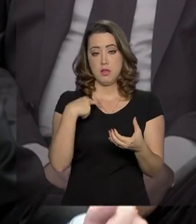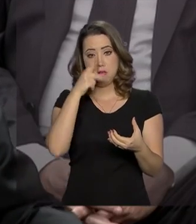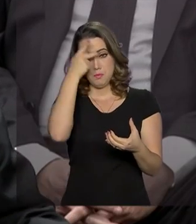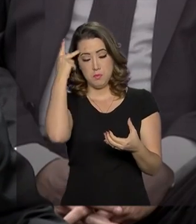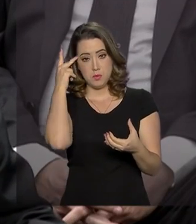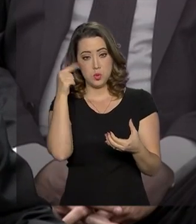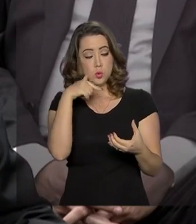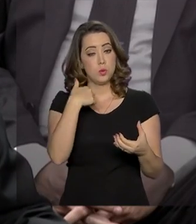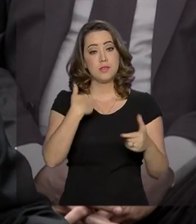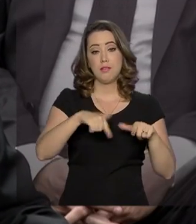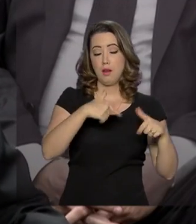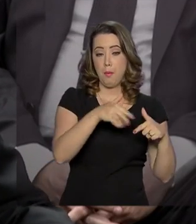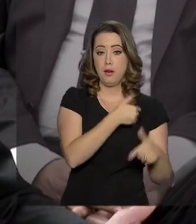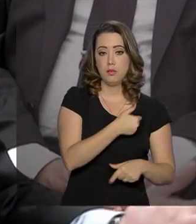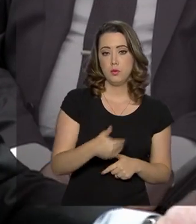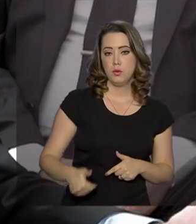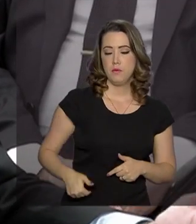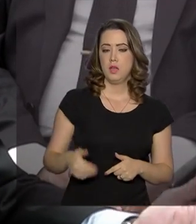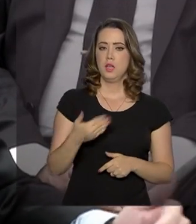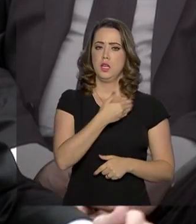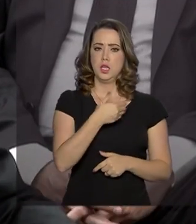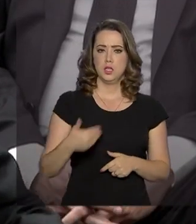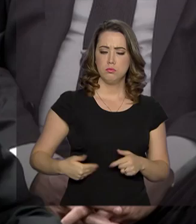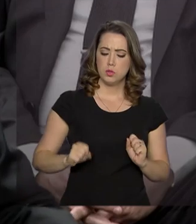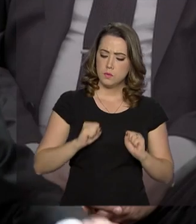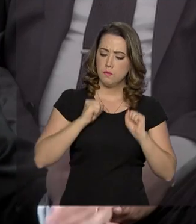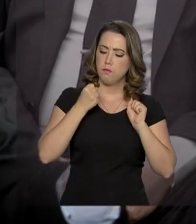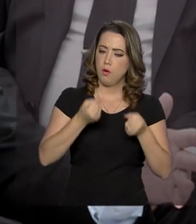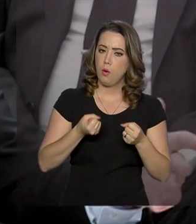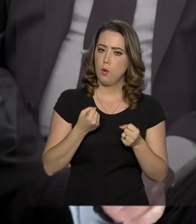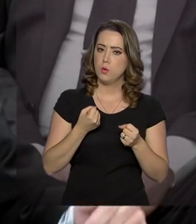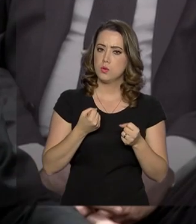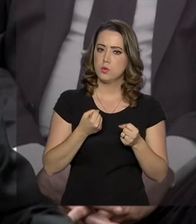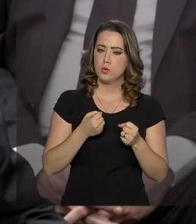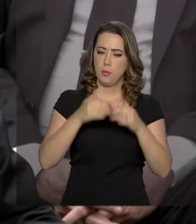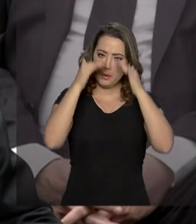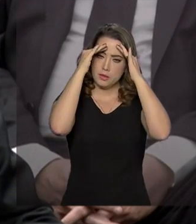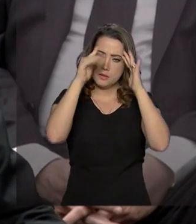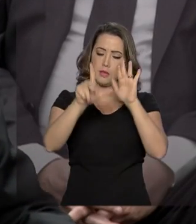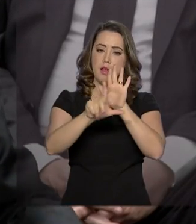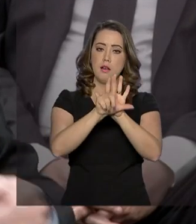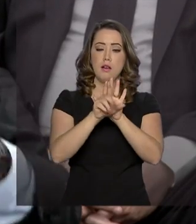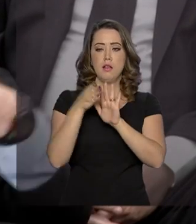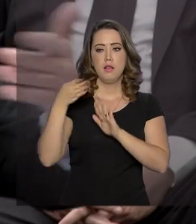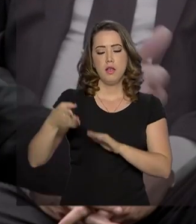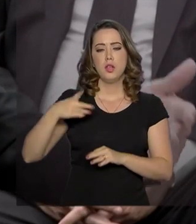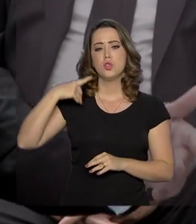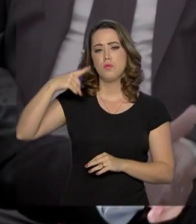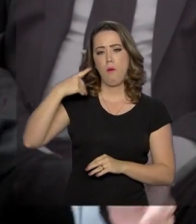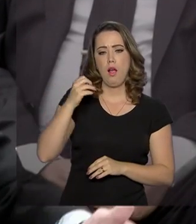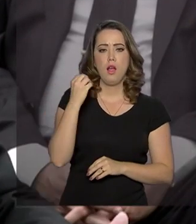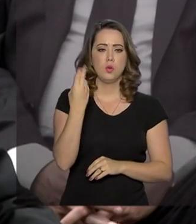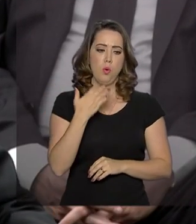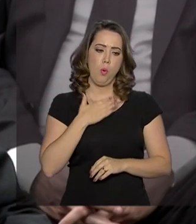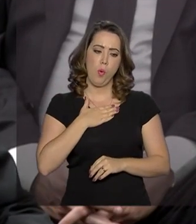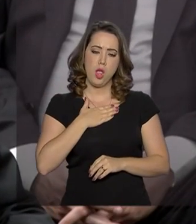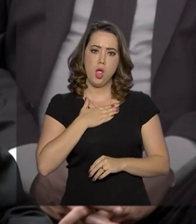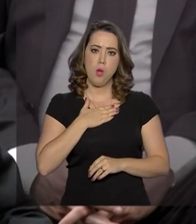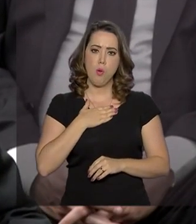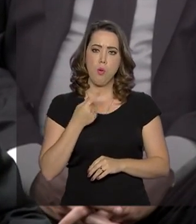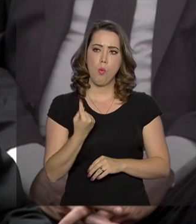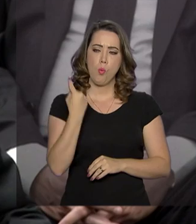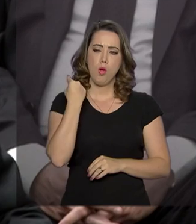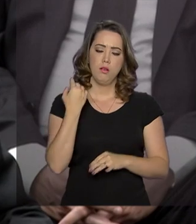que se empenham na aplicação da lei, no caso aqui os procuradores, ou no caso eu como atuei